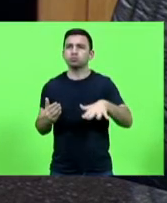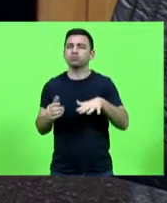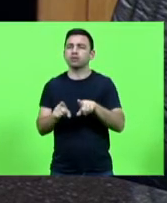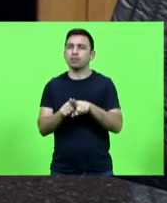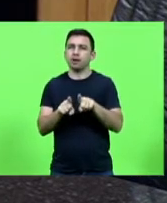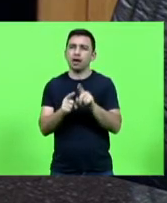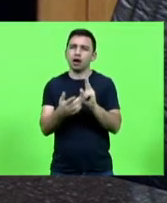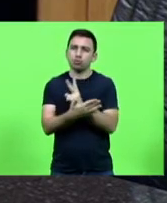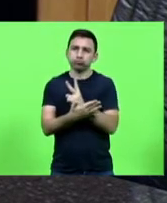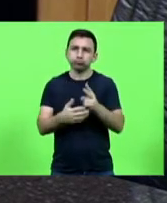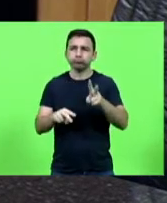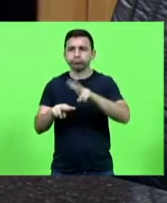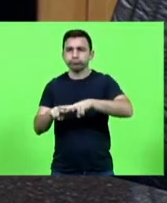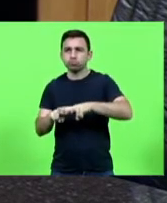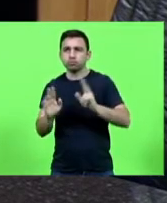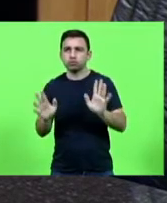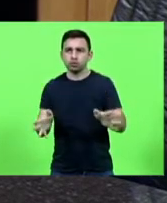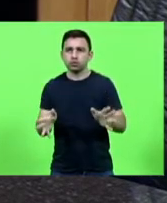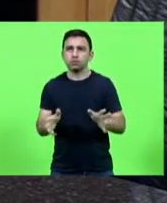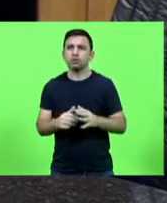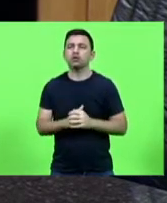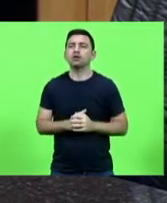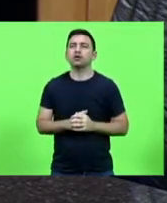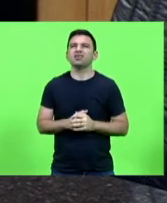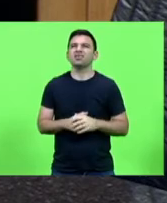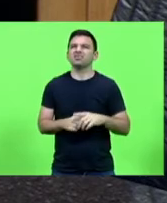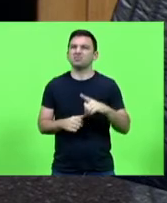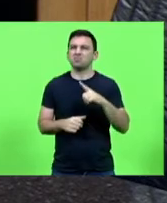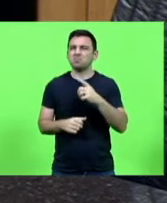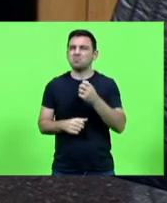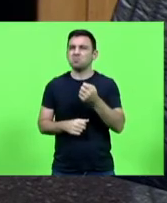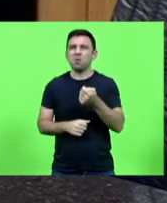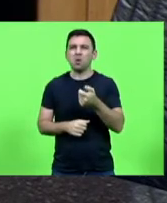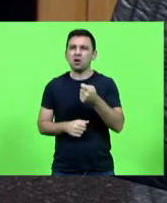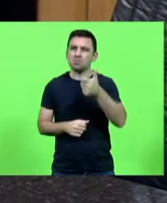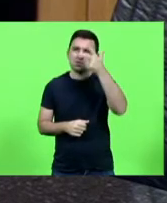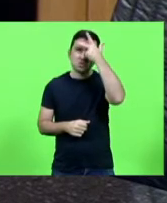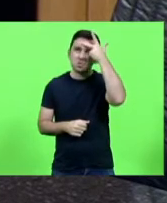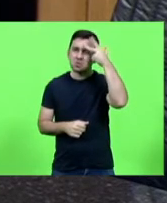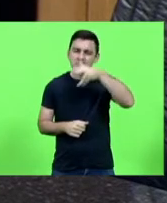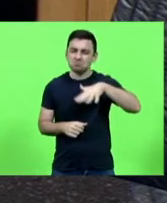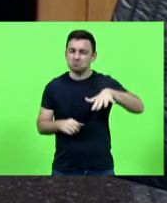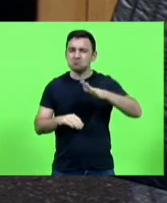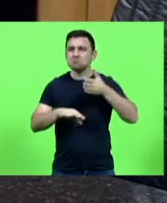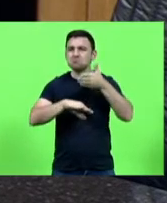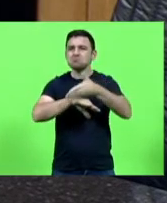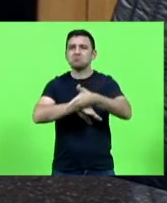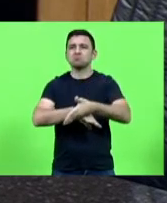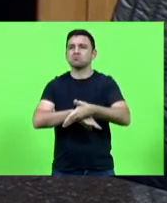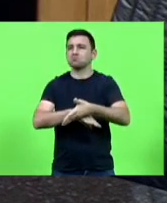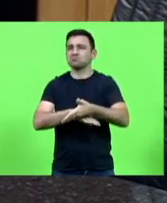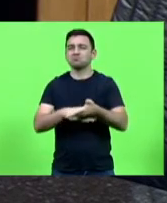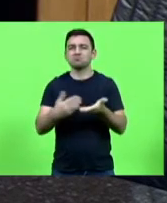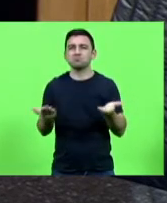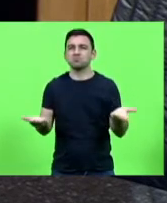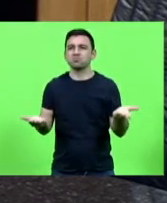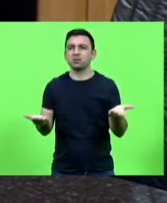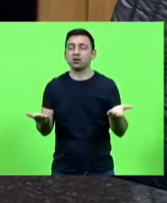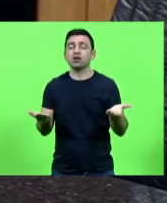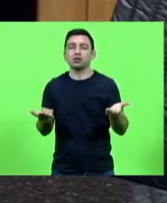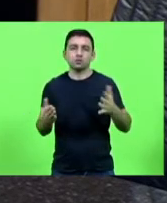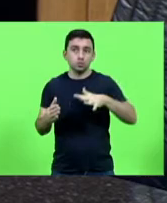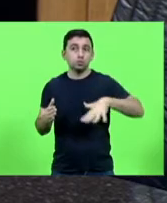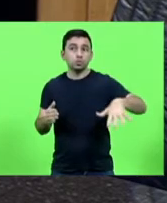liberdade mas como está tendo baixa adesão uma questão importante que os municípios